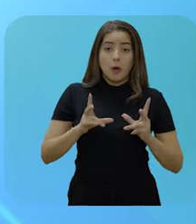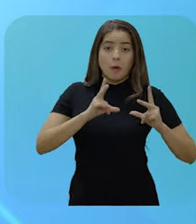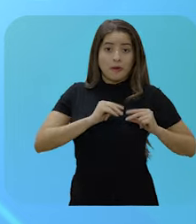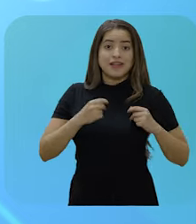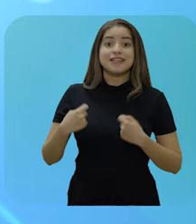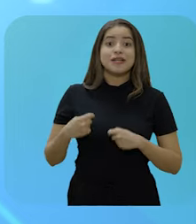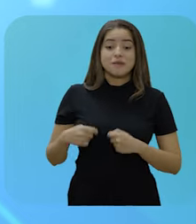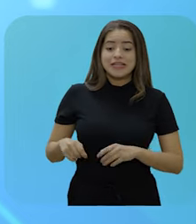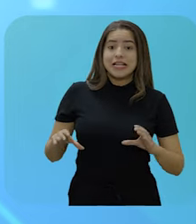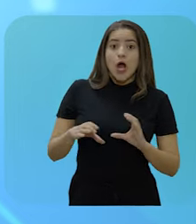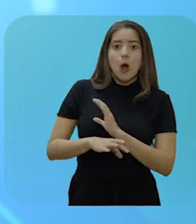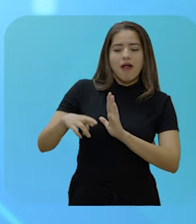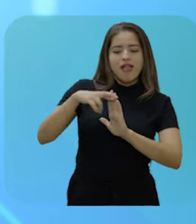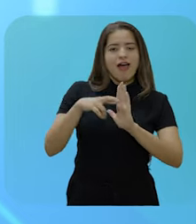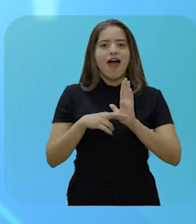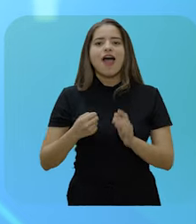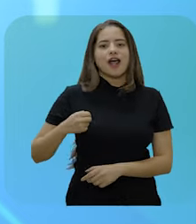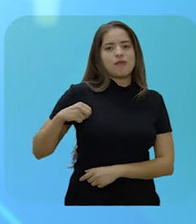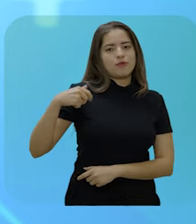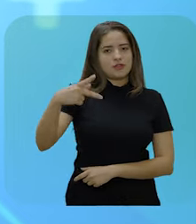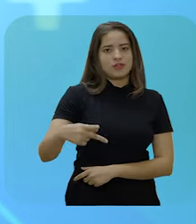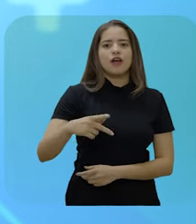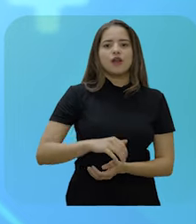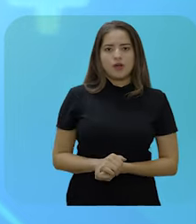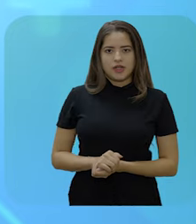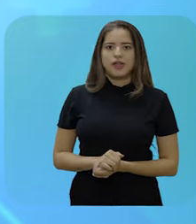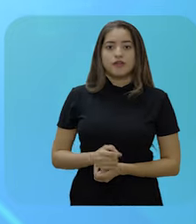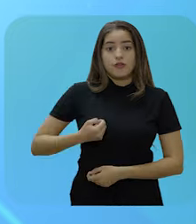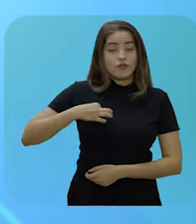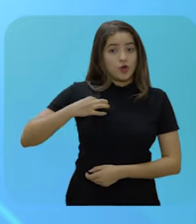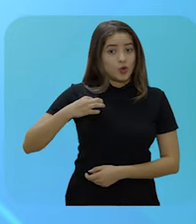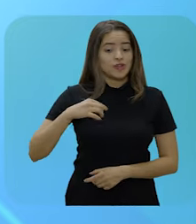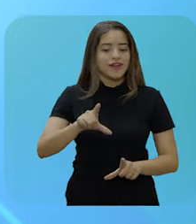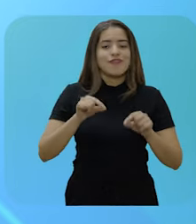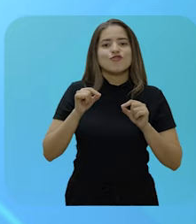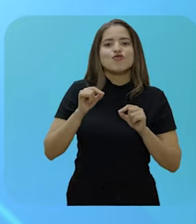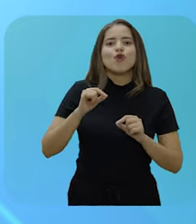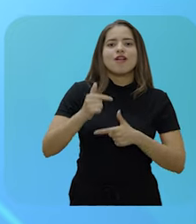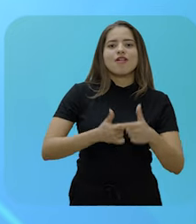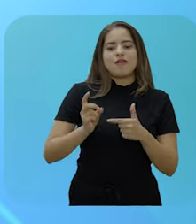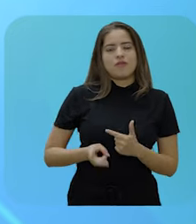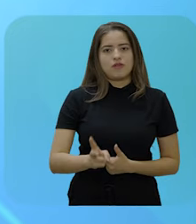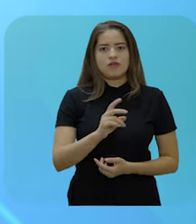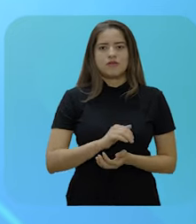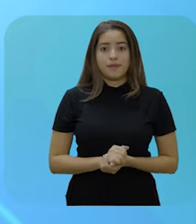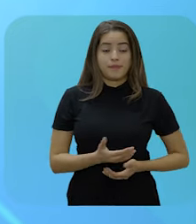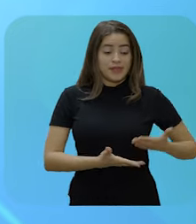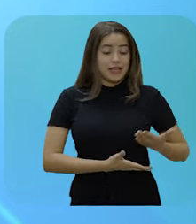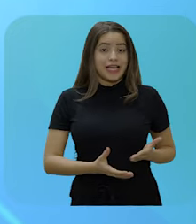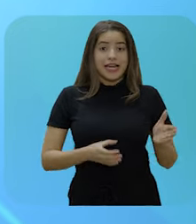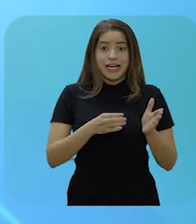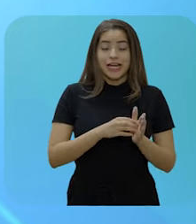permanecer em atividade. O servidor que optar por permanecer em atividade fará juiz a um abono de